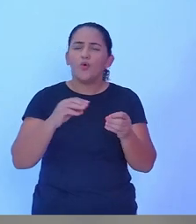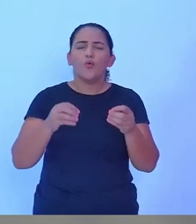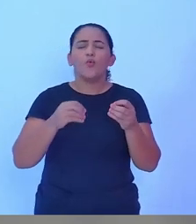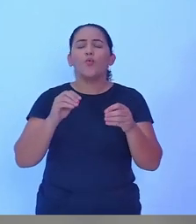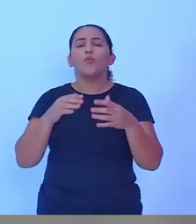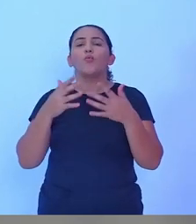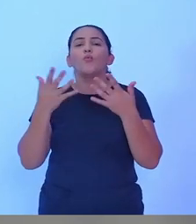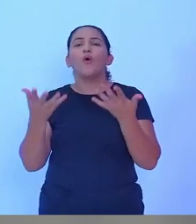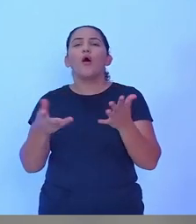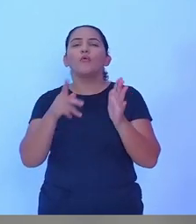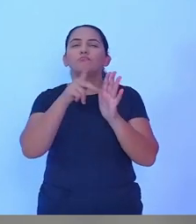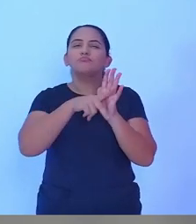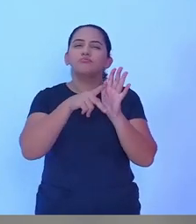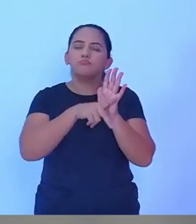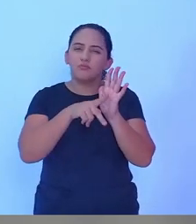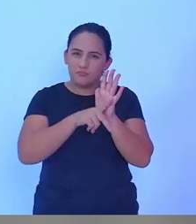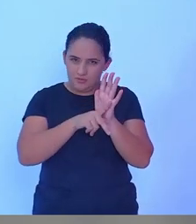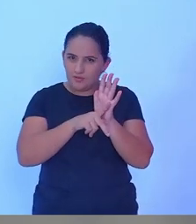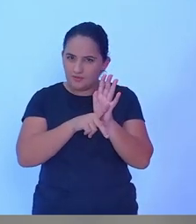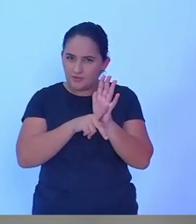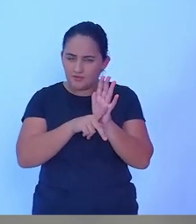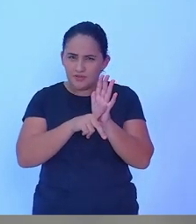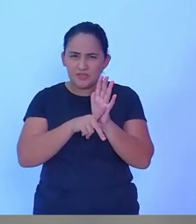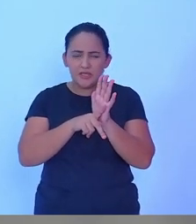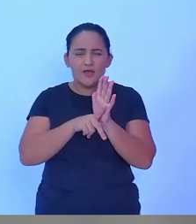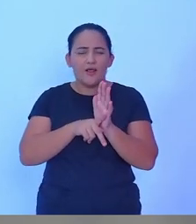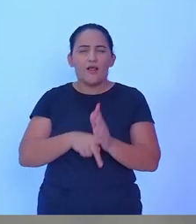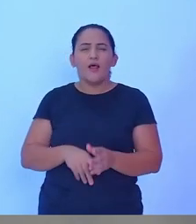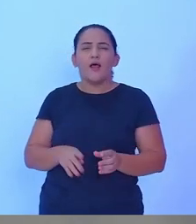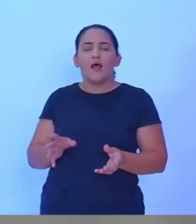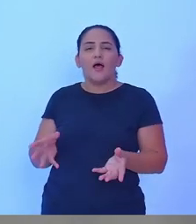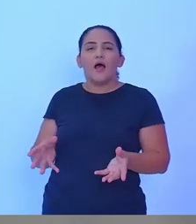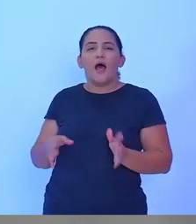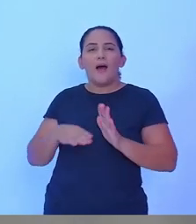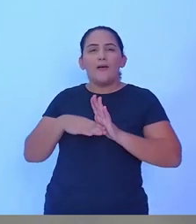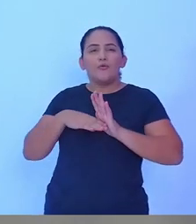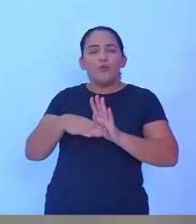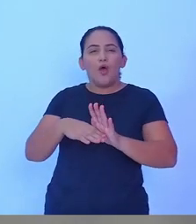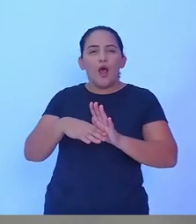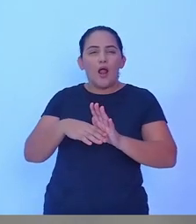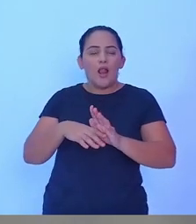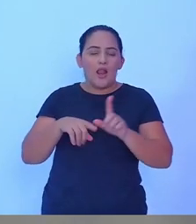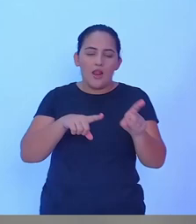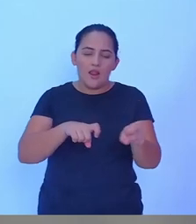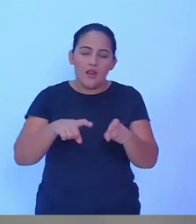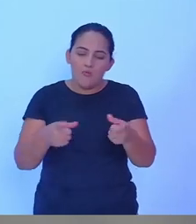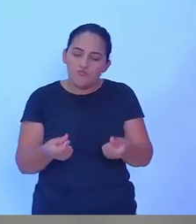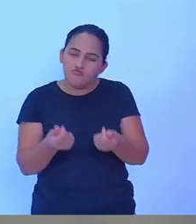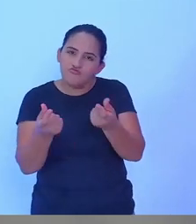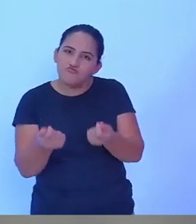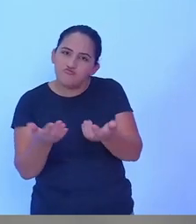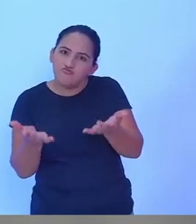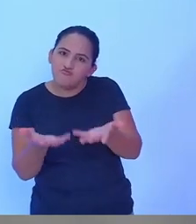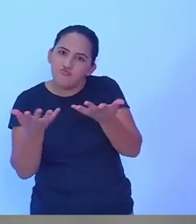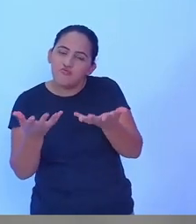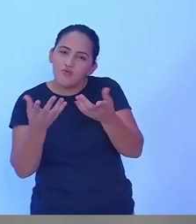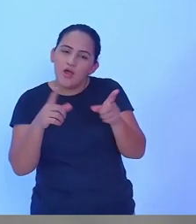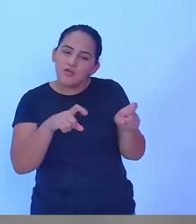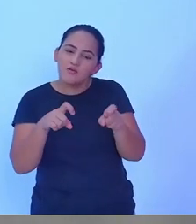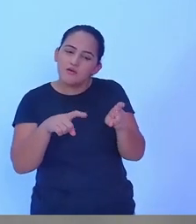do candidato contempla a temática de fomento à produção rural e água pecuária?